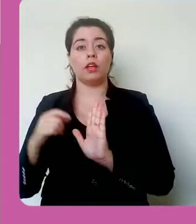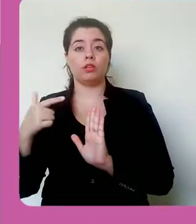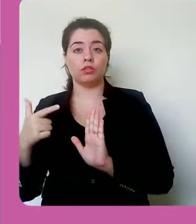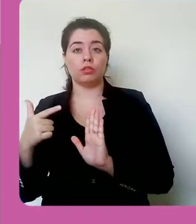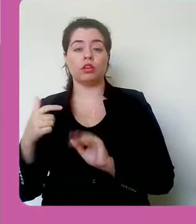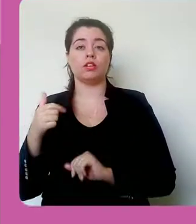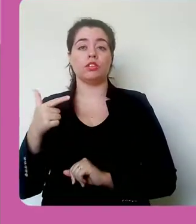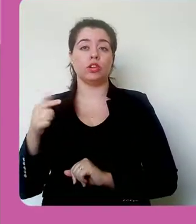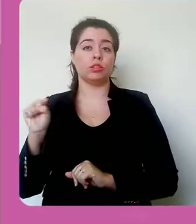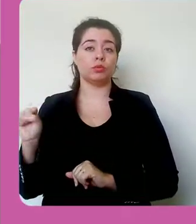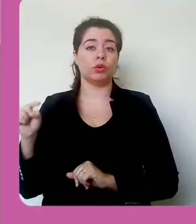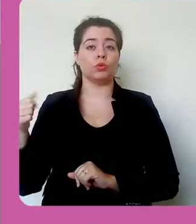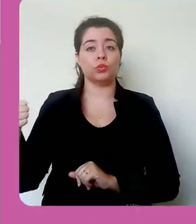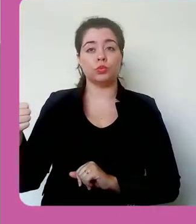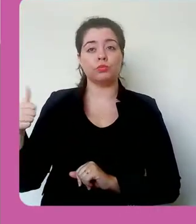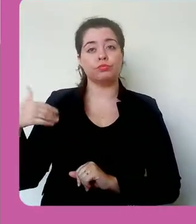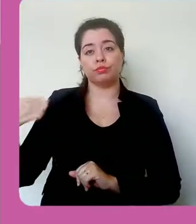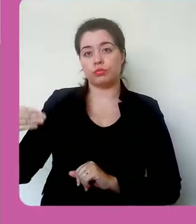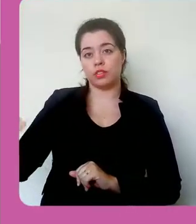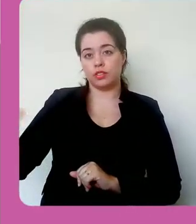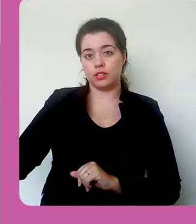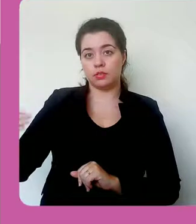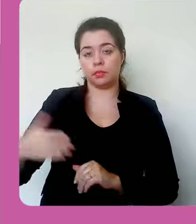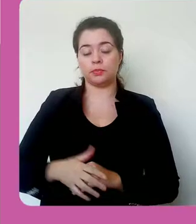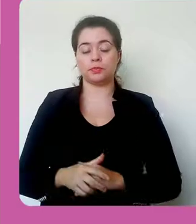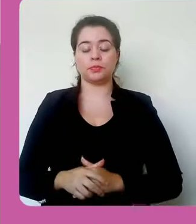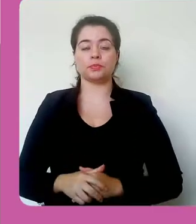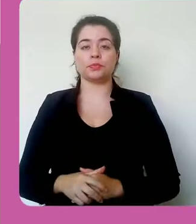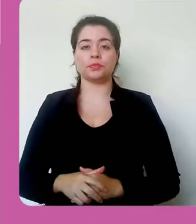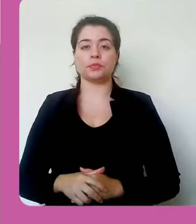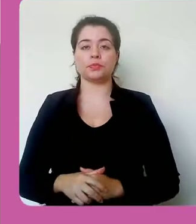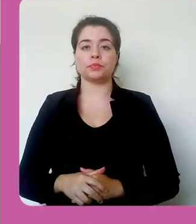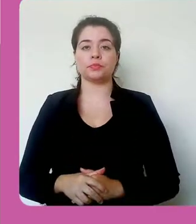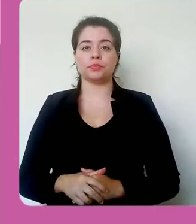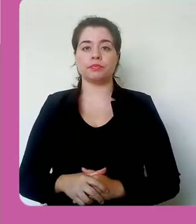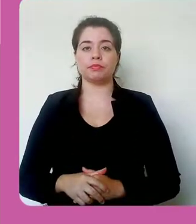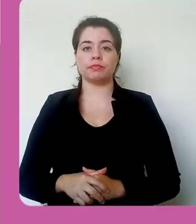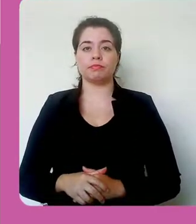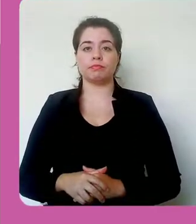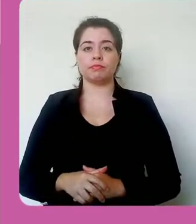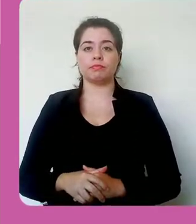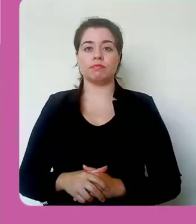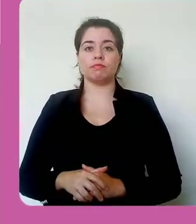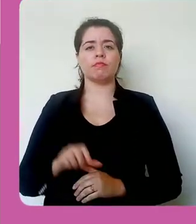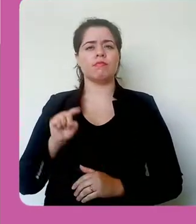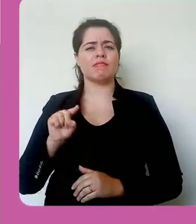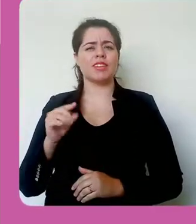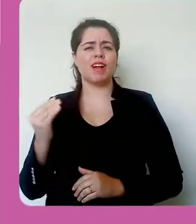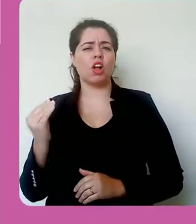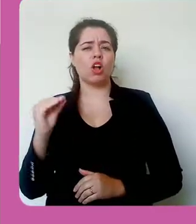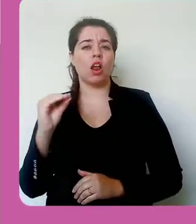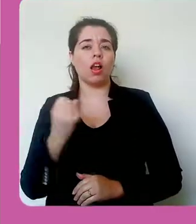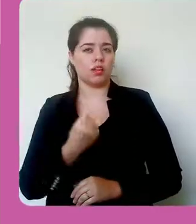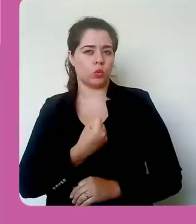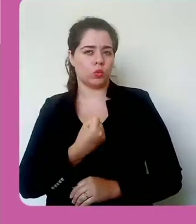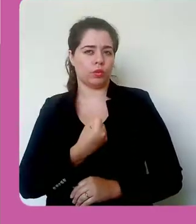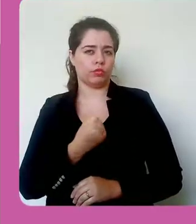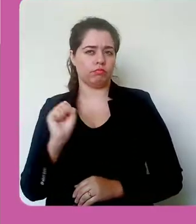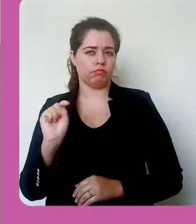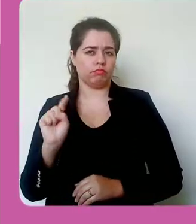Vou manter o número, tá? O estilo de navegação, que é por imagens,